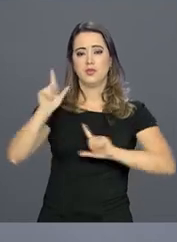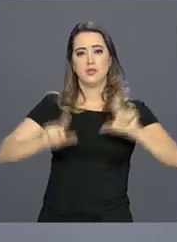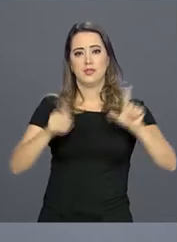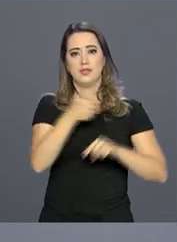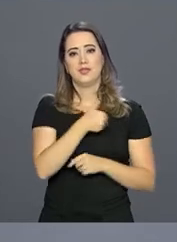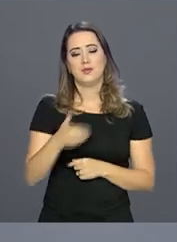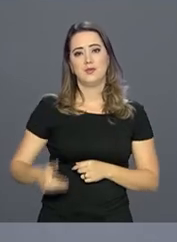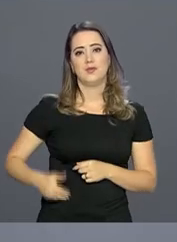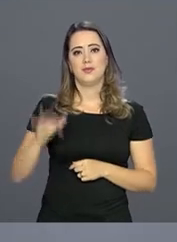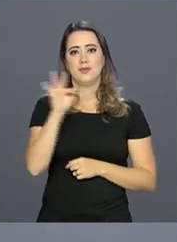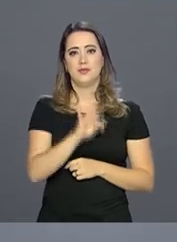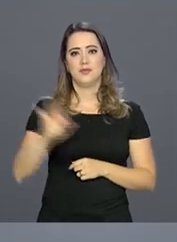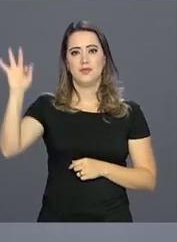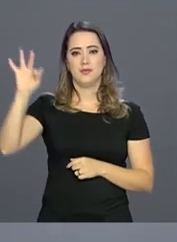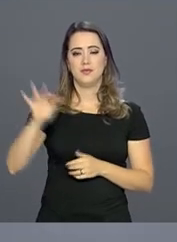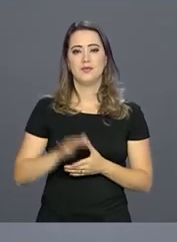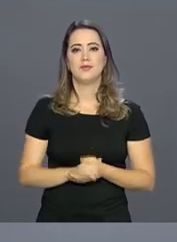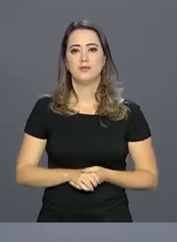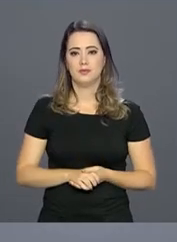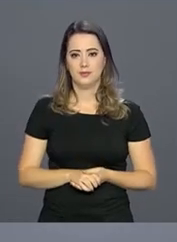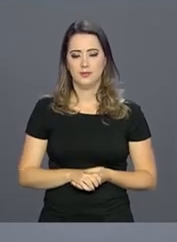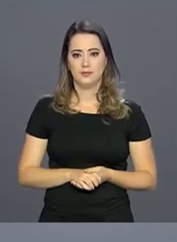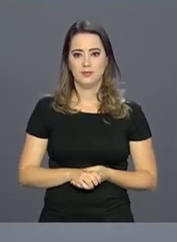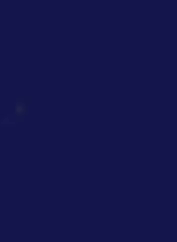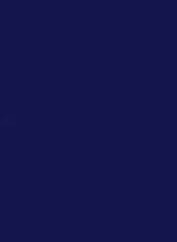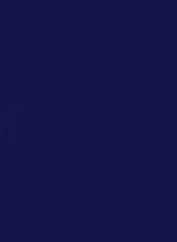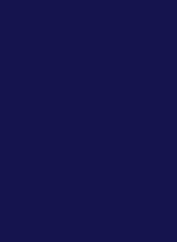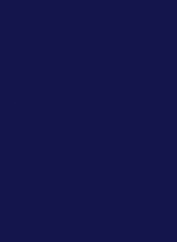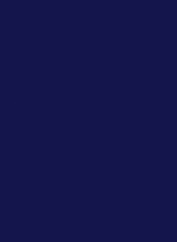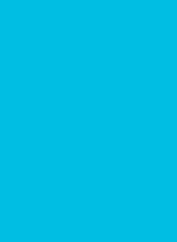com a gente aqui na NBR, a TV do Governo Federal.